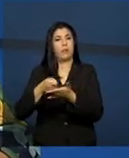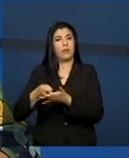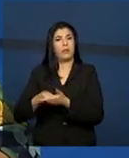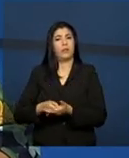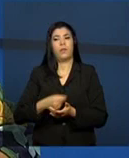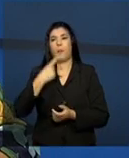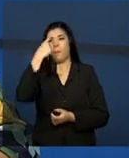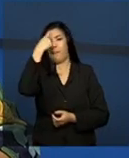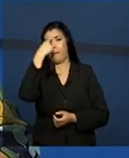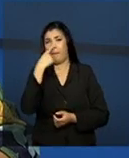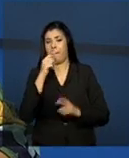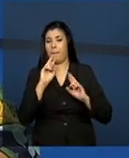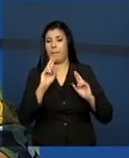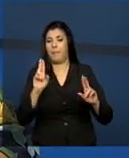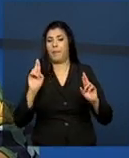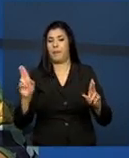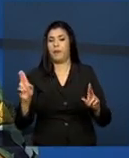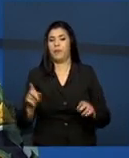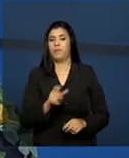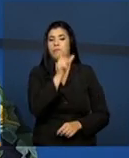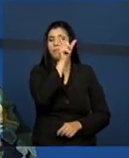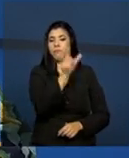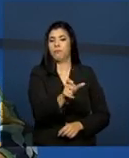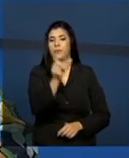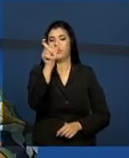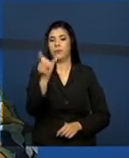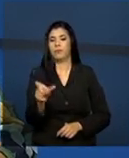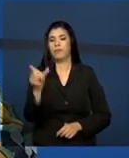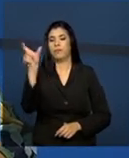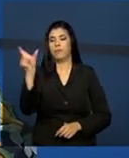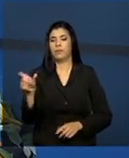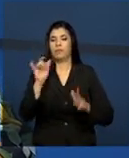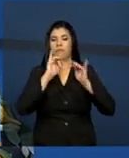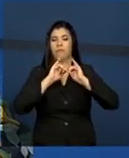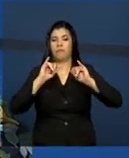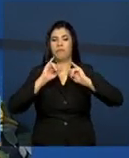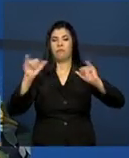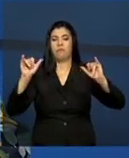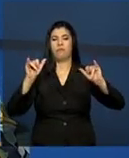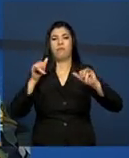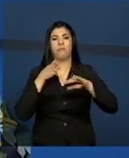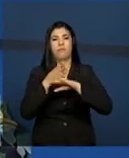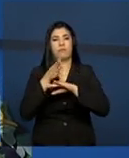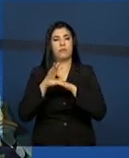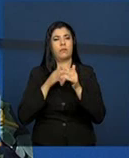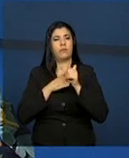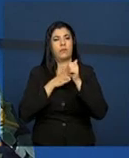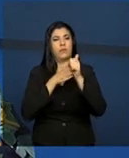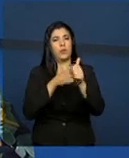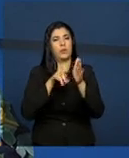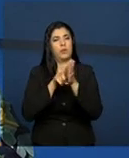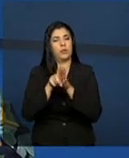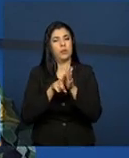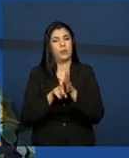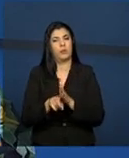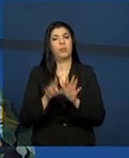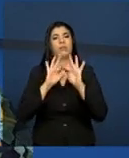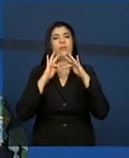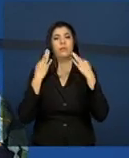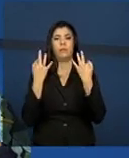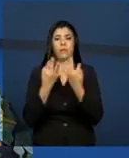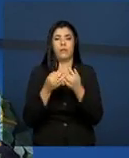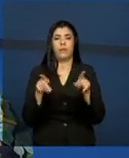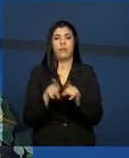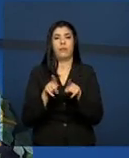diferenciados aos técnicos que terão acesso às informações de diagnóstico do acompanhamento familiar. Bem como também o